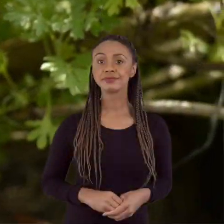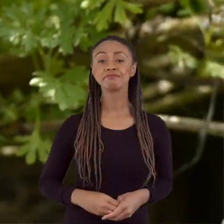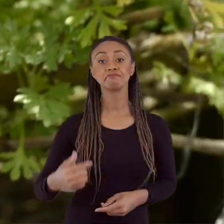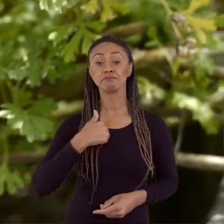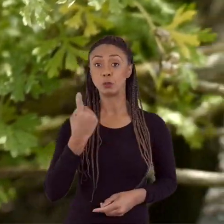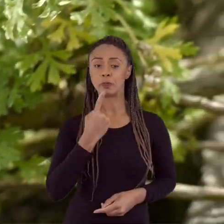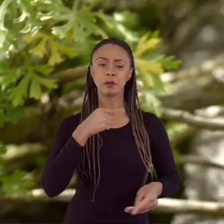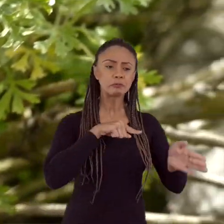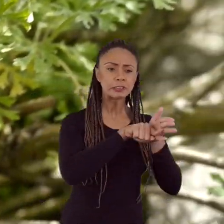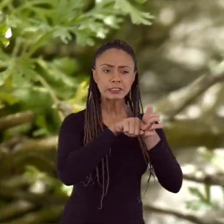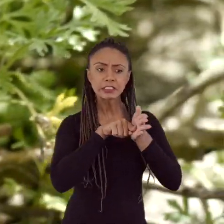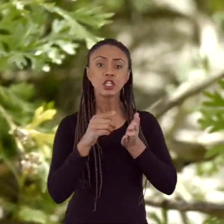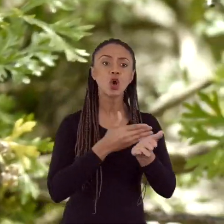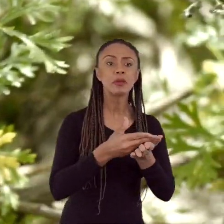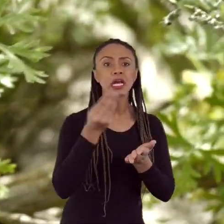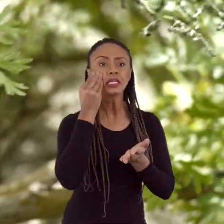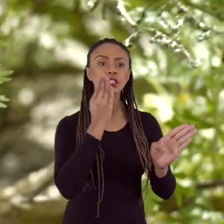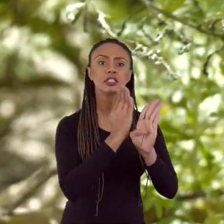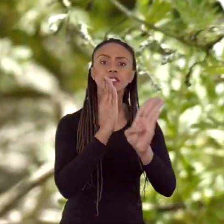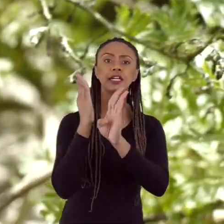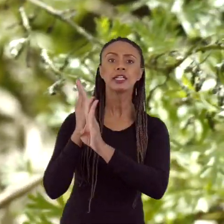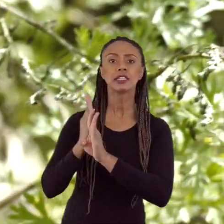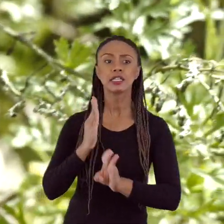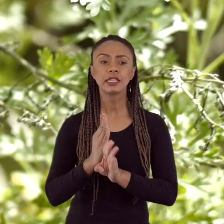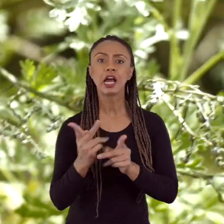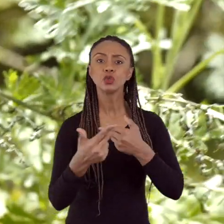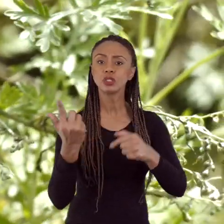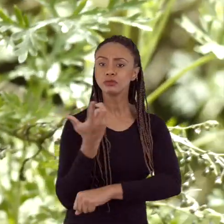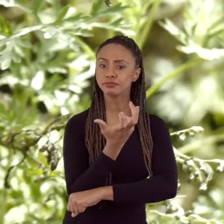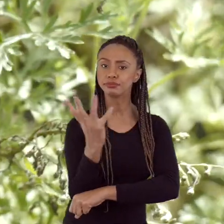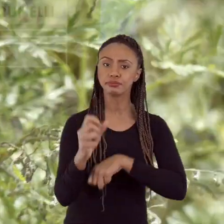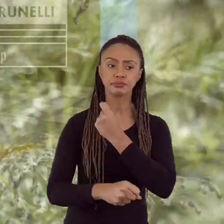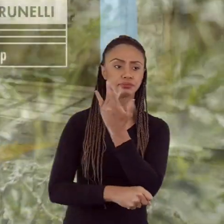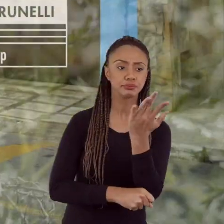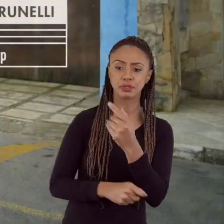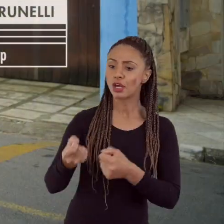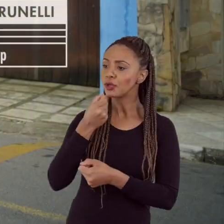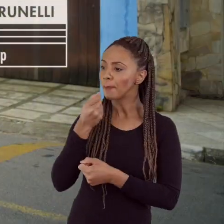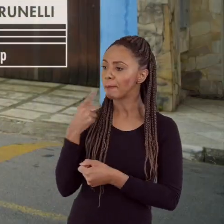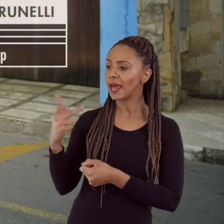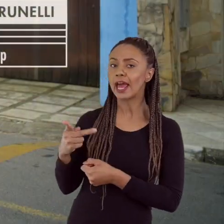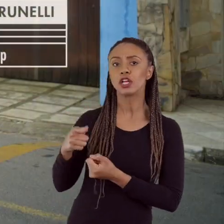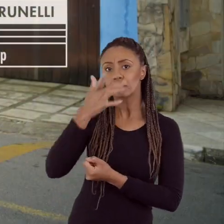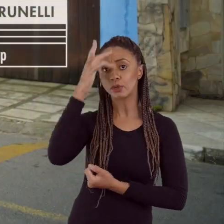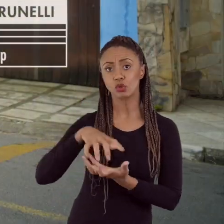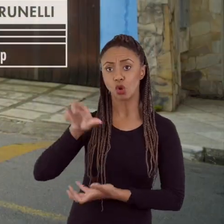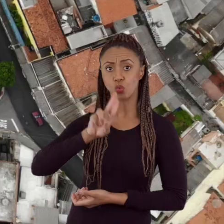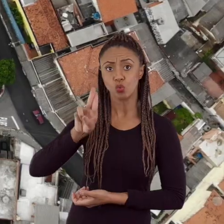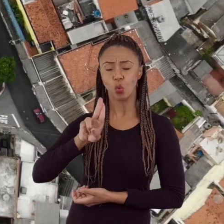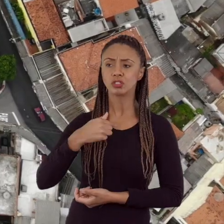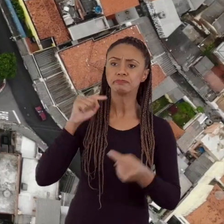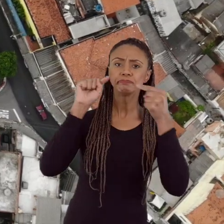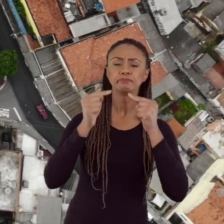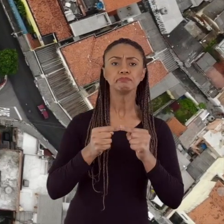A gente decidiu fazer uma pesquisa, tentando desvendar algumas interações que as plantas faziam com os medicamentos que esses idosos fazem